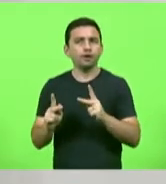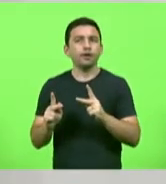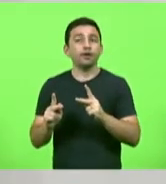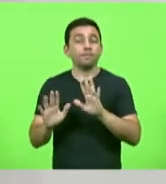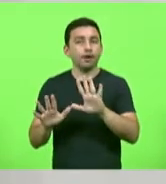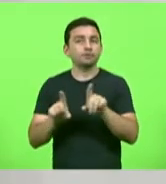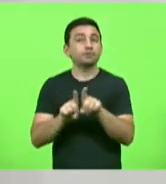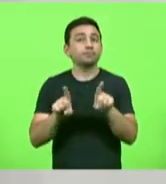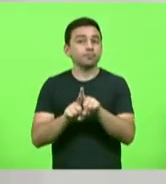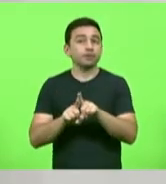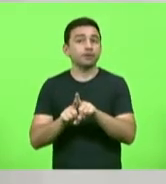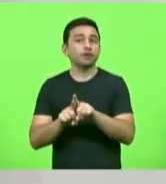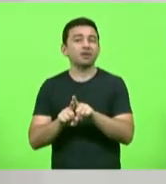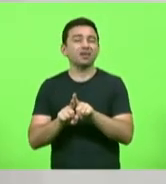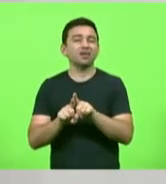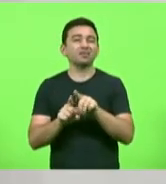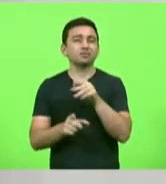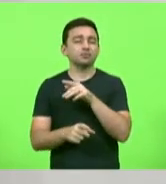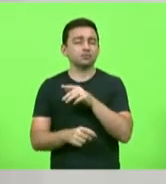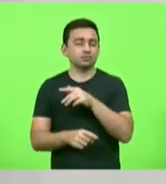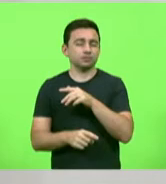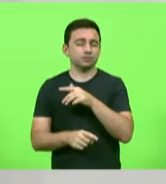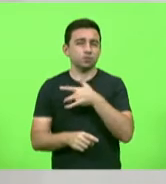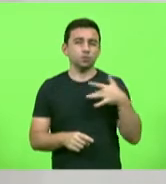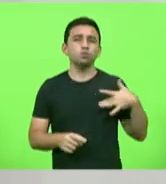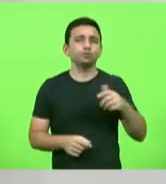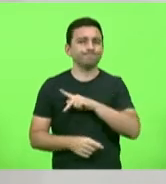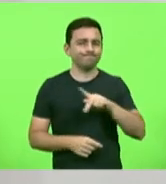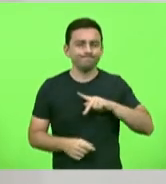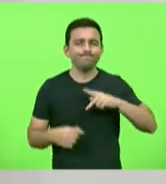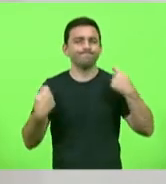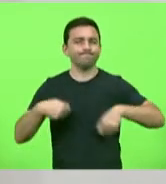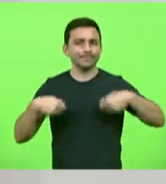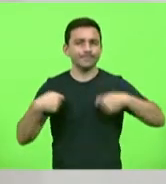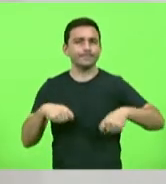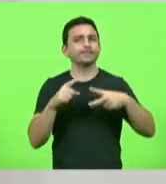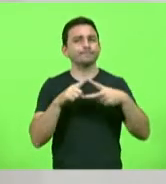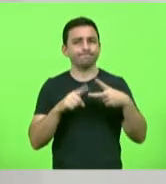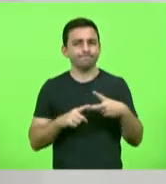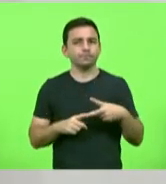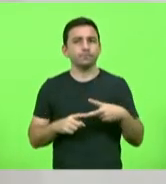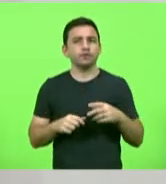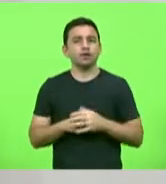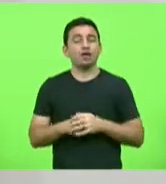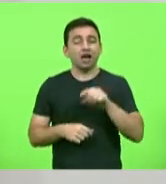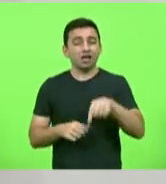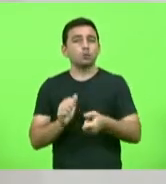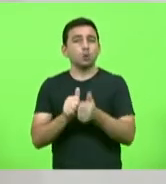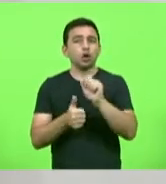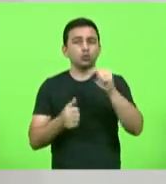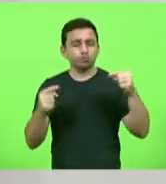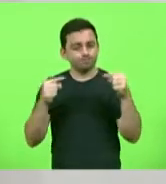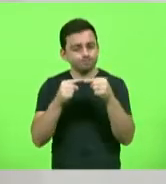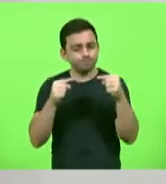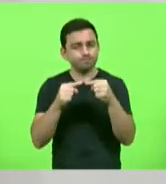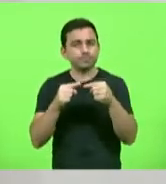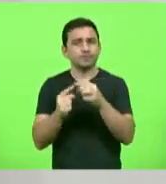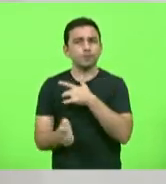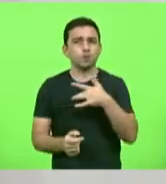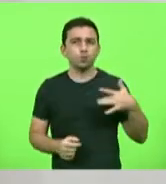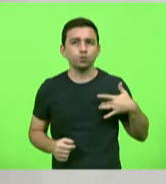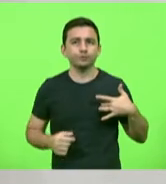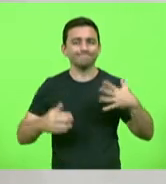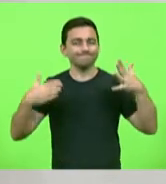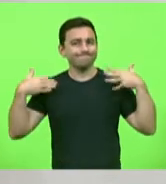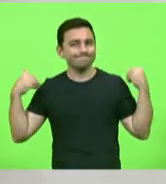mas pela pauta de saúde pública. Esporte é saúde. Esporte é lazer.